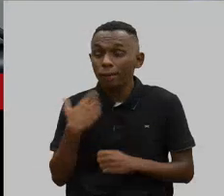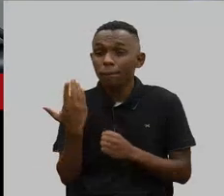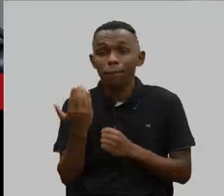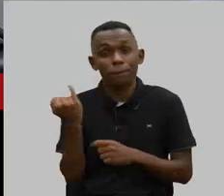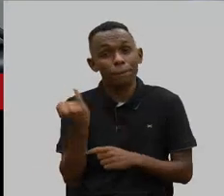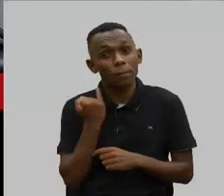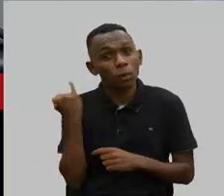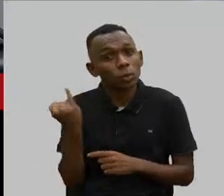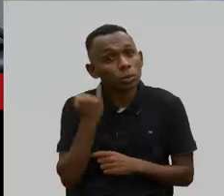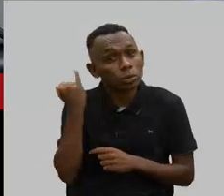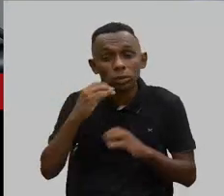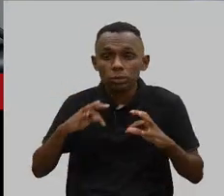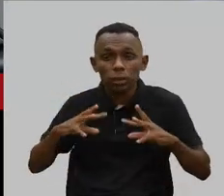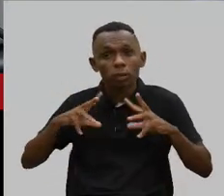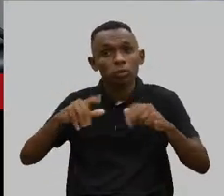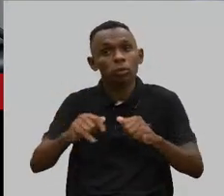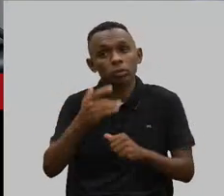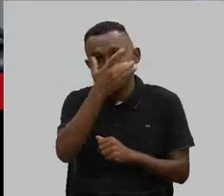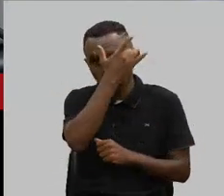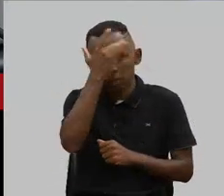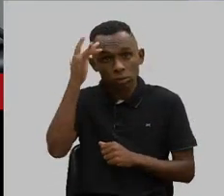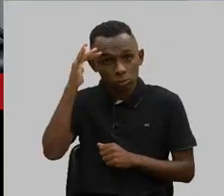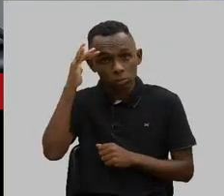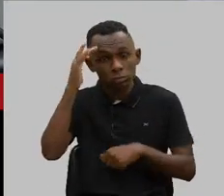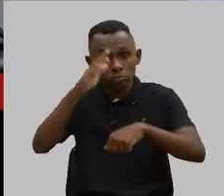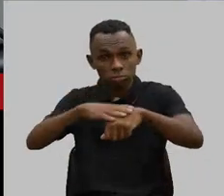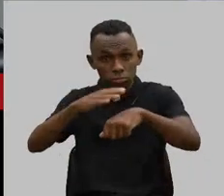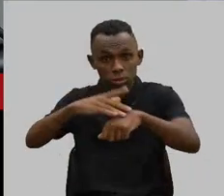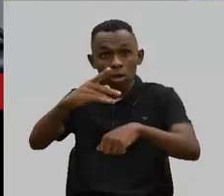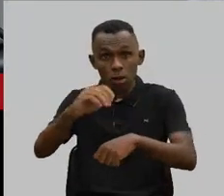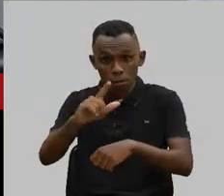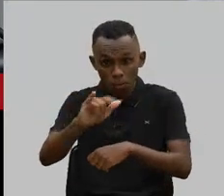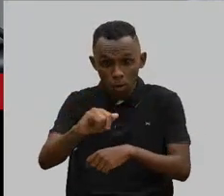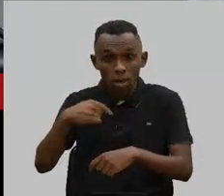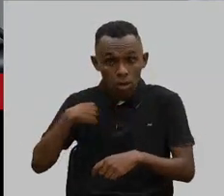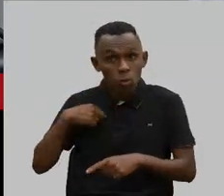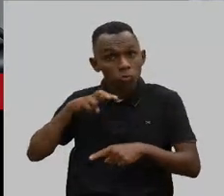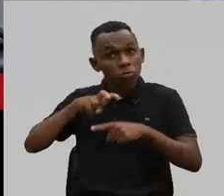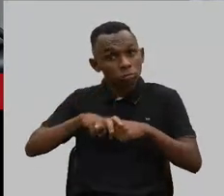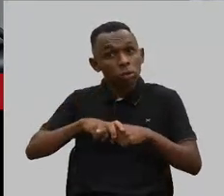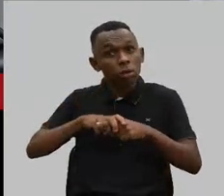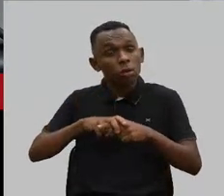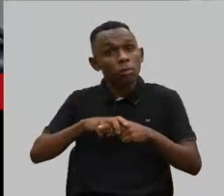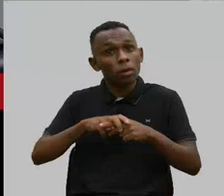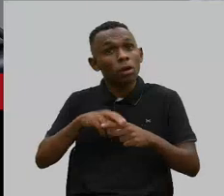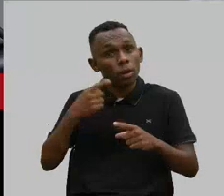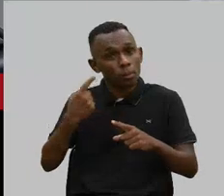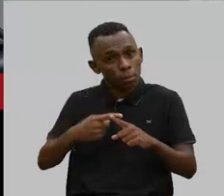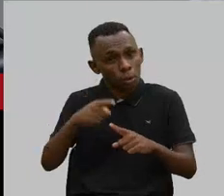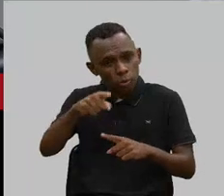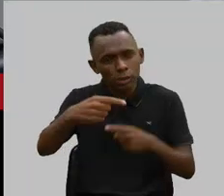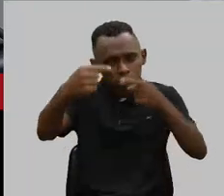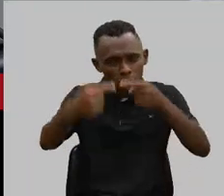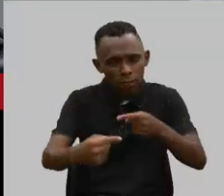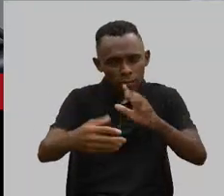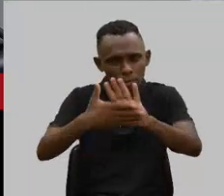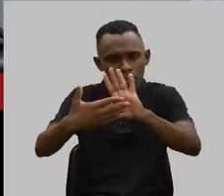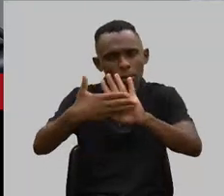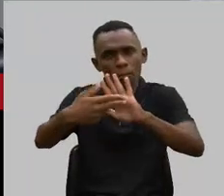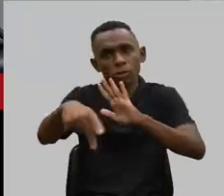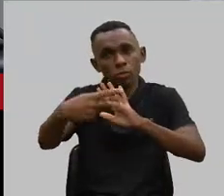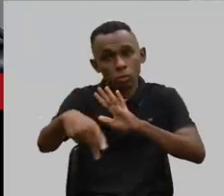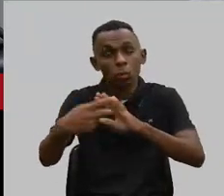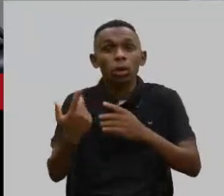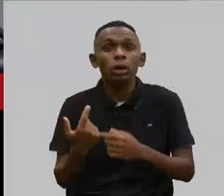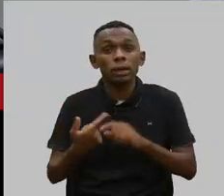para todo cidadão. E é por você, Poli, que eu também estou aqui nessa mesa, que eu sei o que você enfrenta. Antes de estar